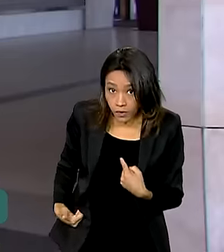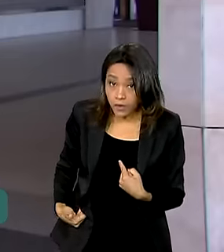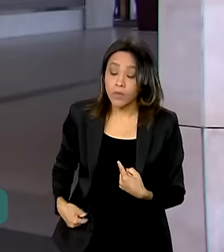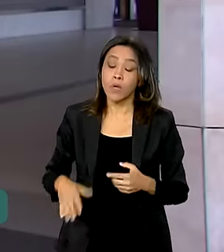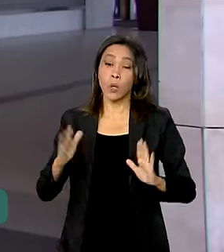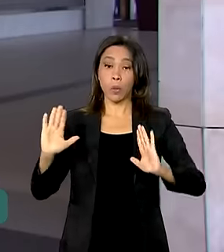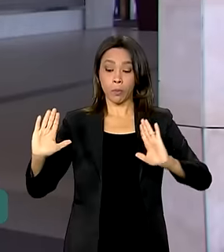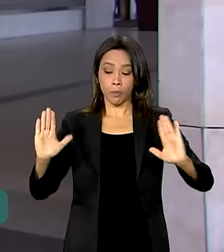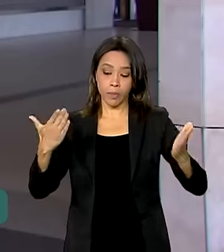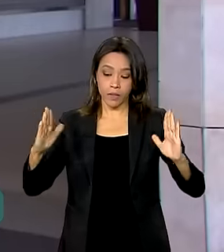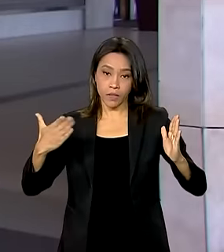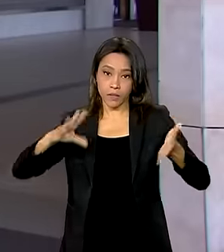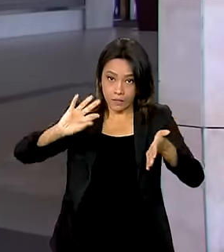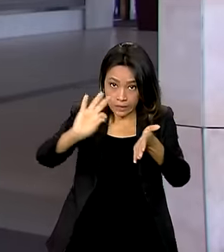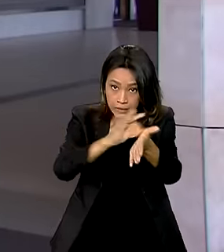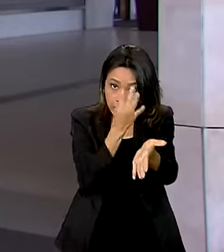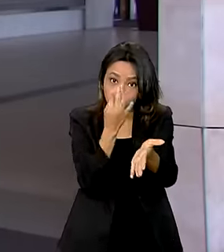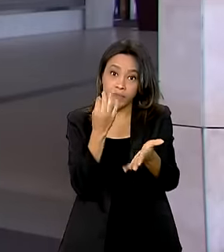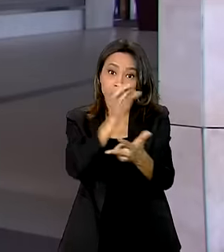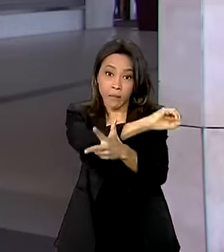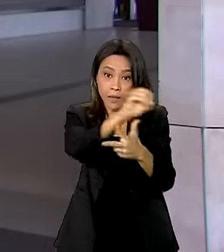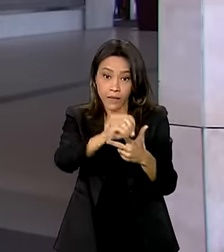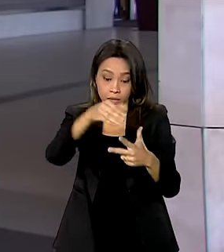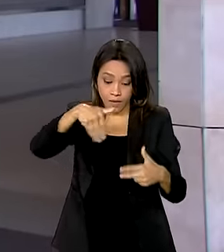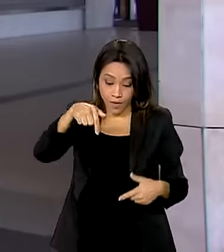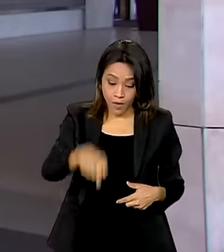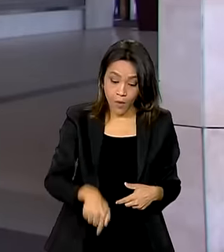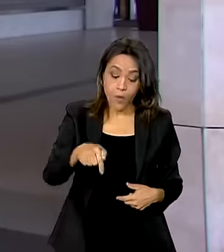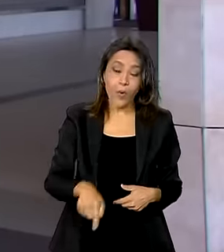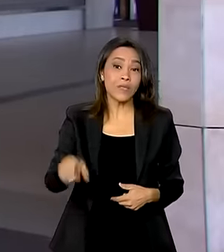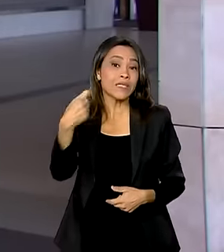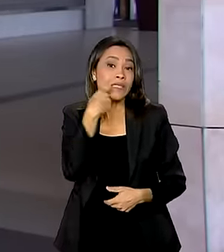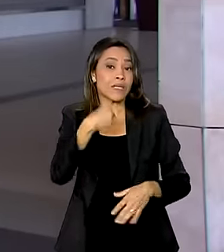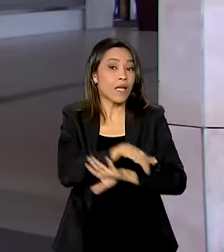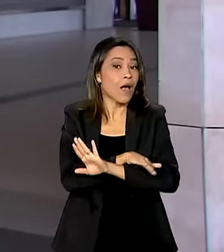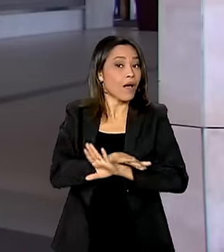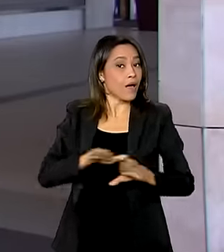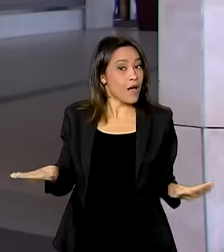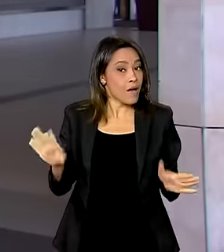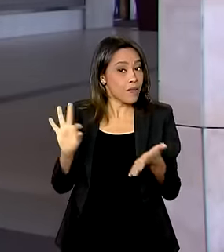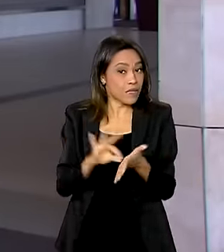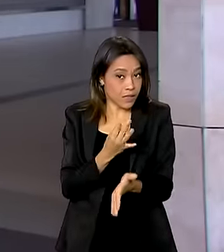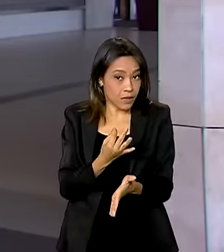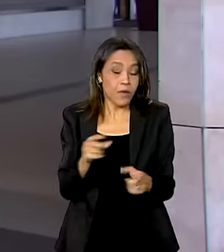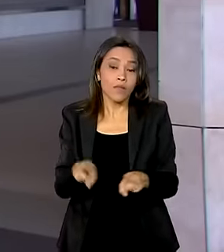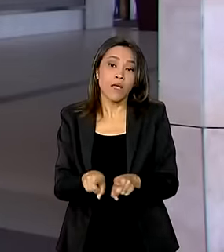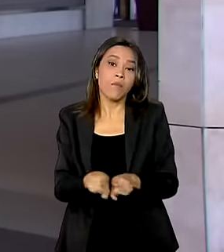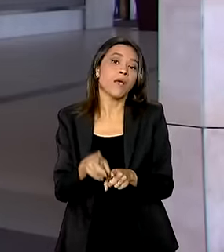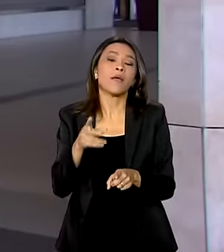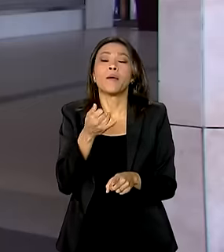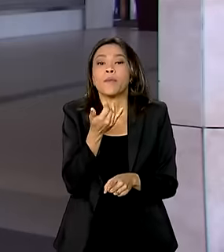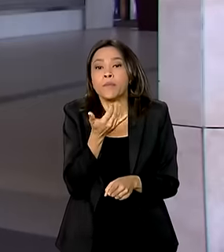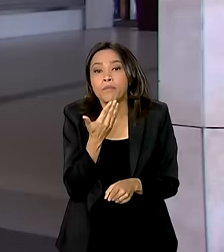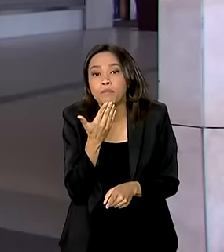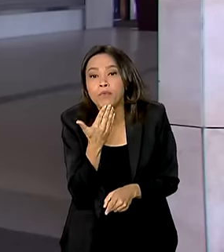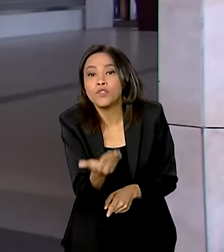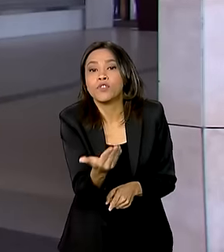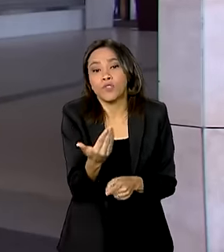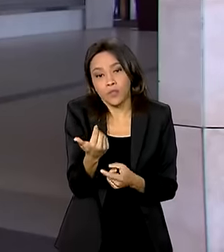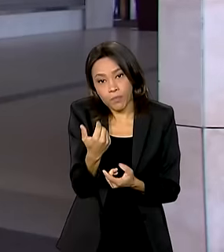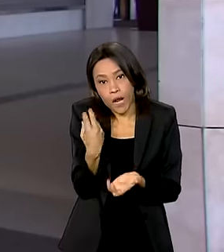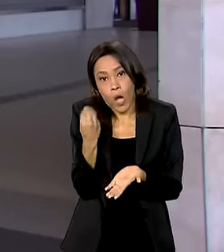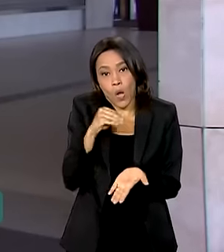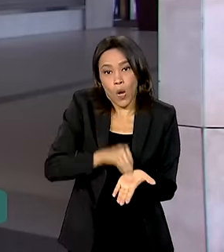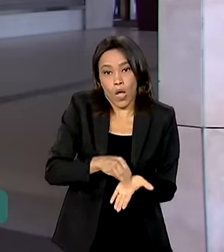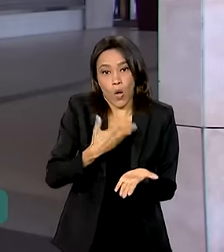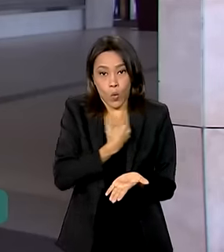para se inscrever no Enem termina nesta sexta-feira. A data vale também para os pedidos de tratamento por nome social